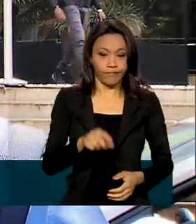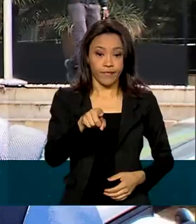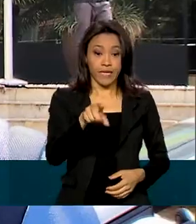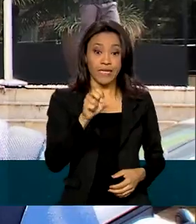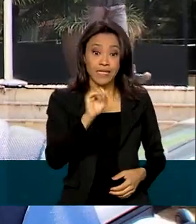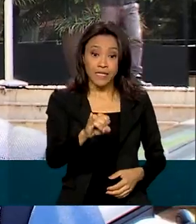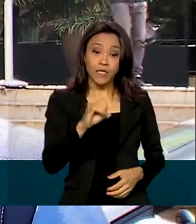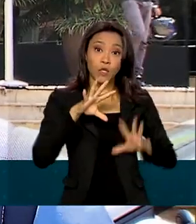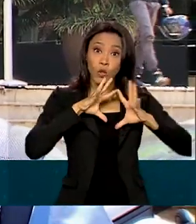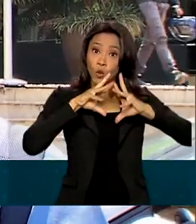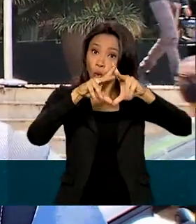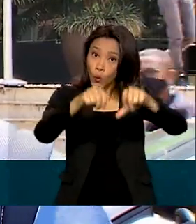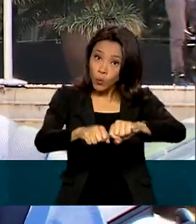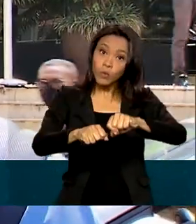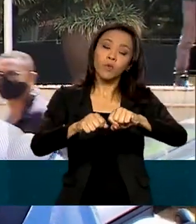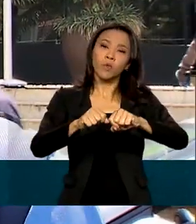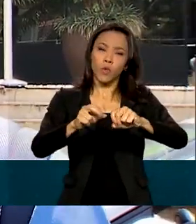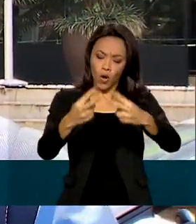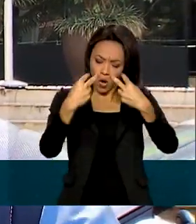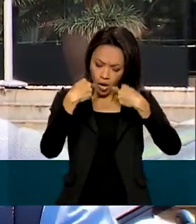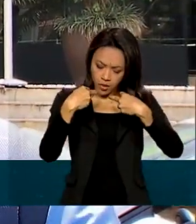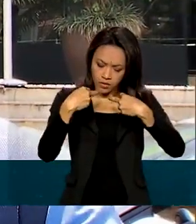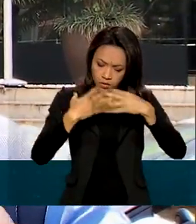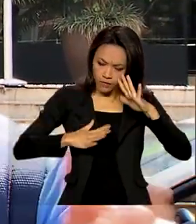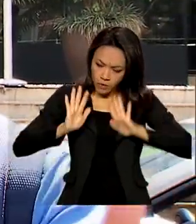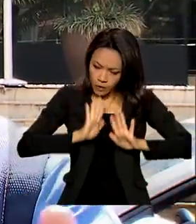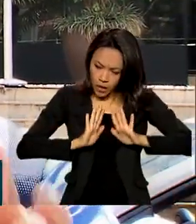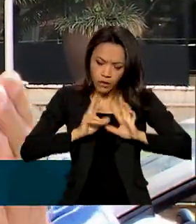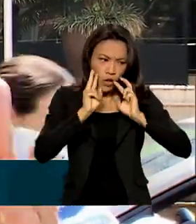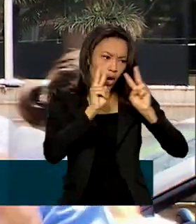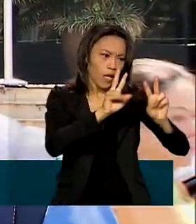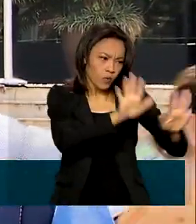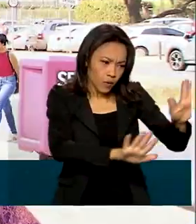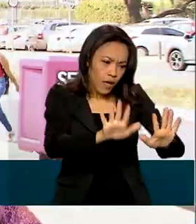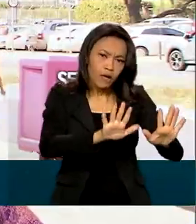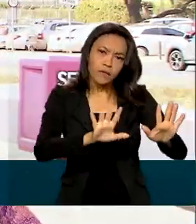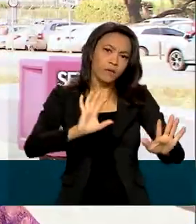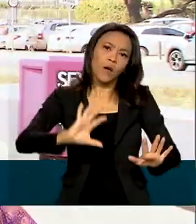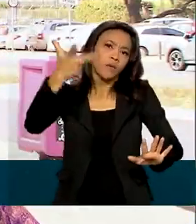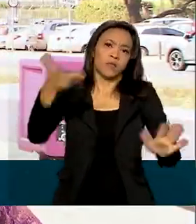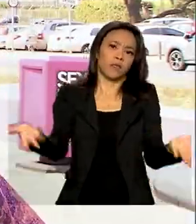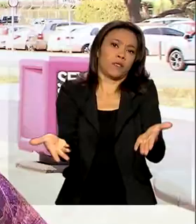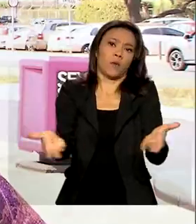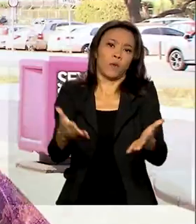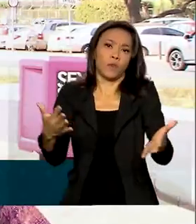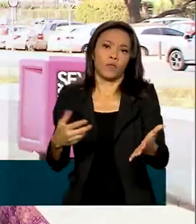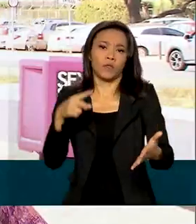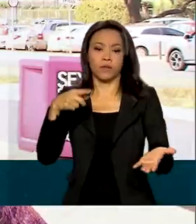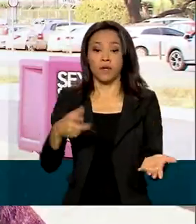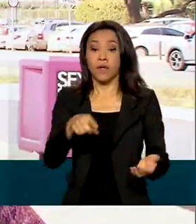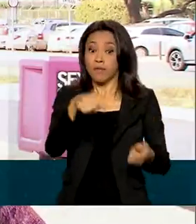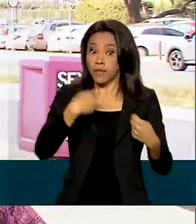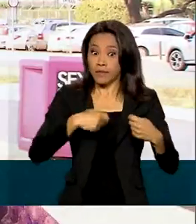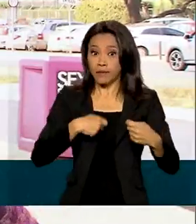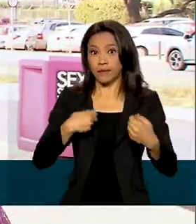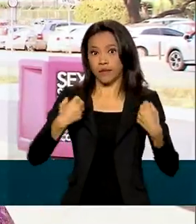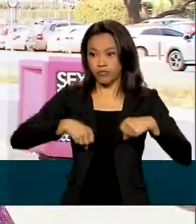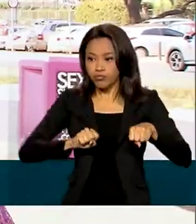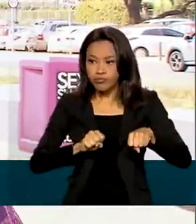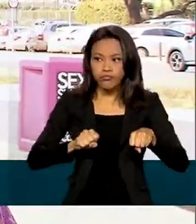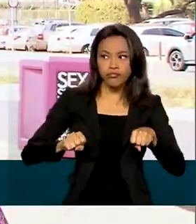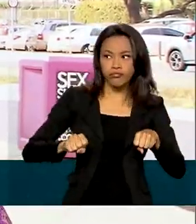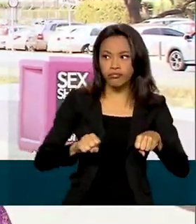olhasse para si e para os outros, não acontecia o que acontece hoje no trânsito. Você tem que fazer hoje em uma direção defensiva, Você tem que